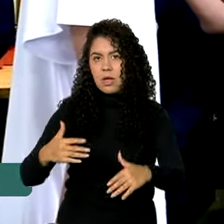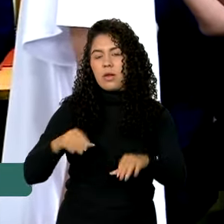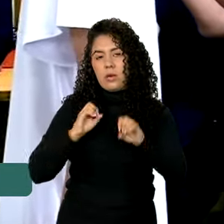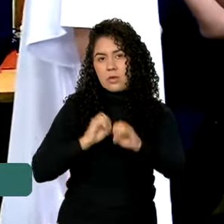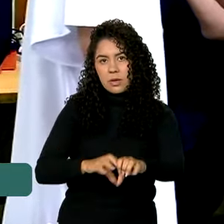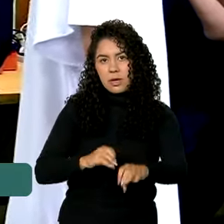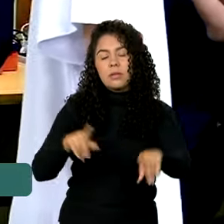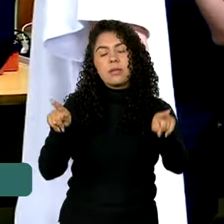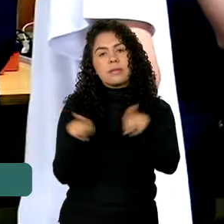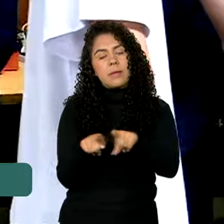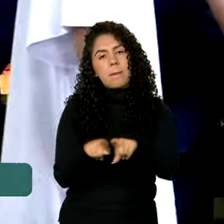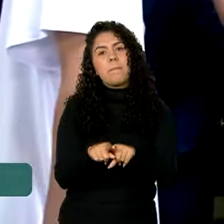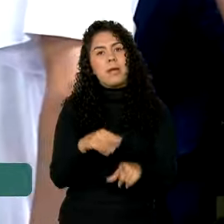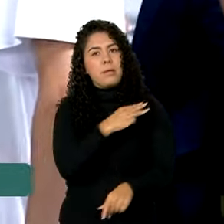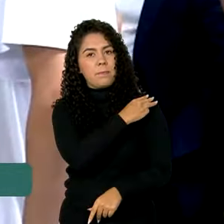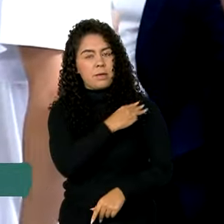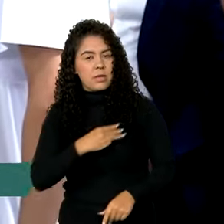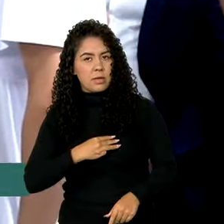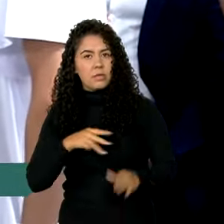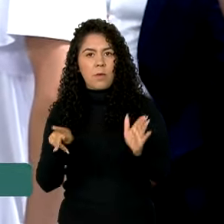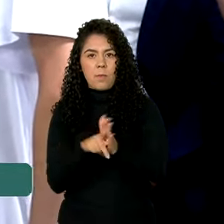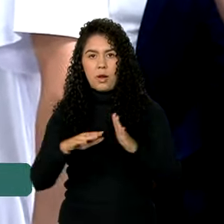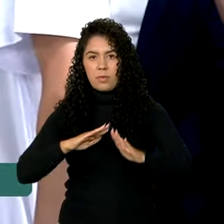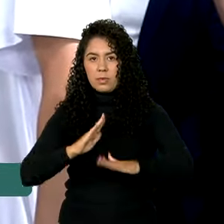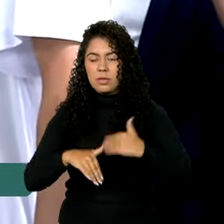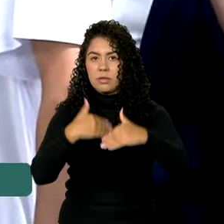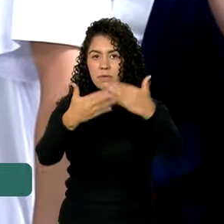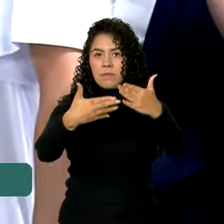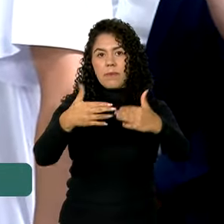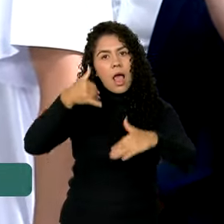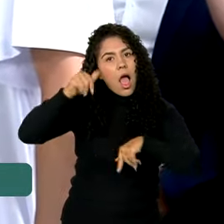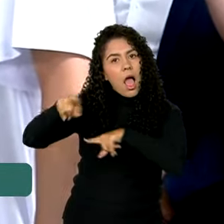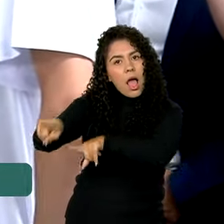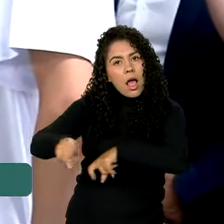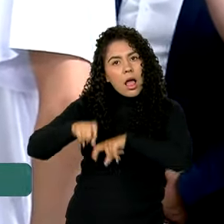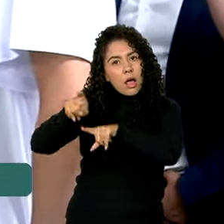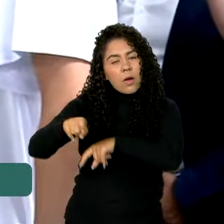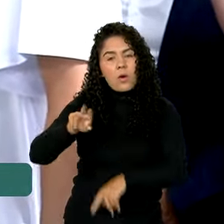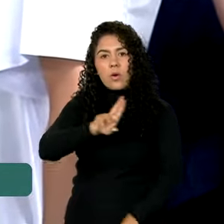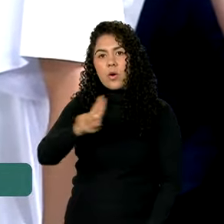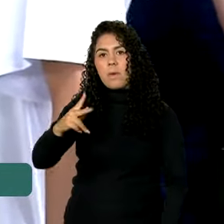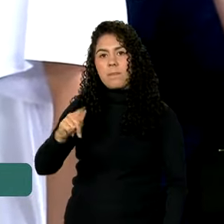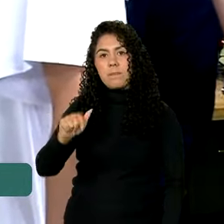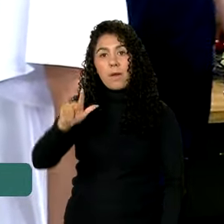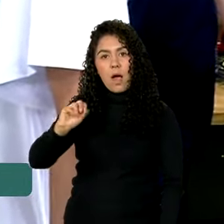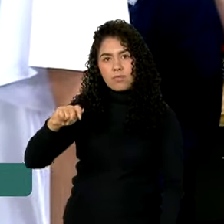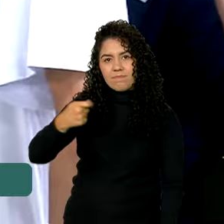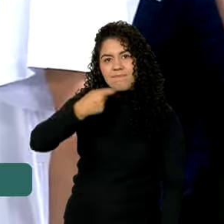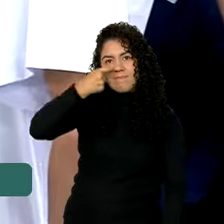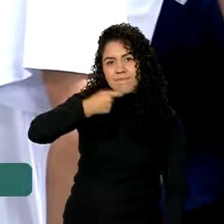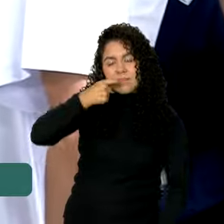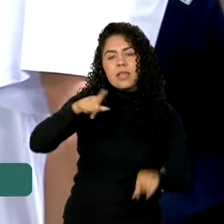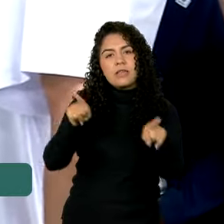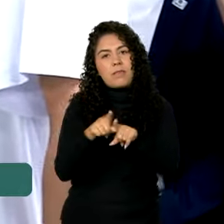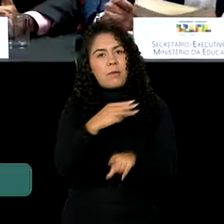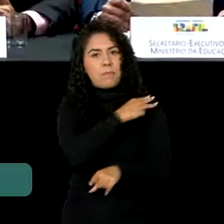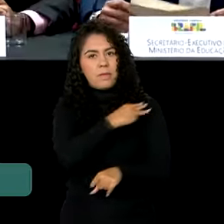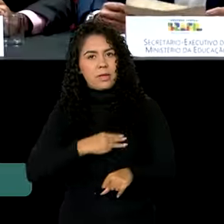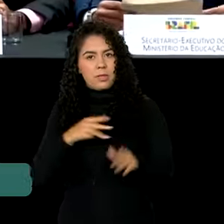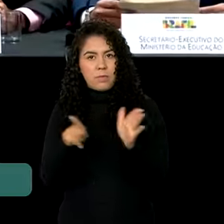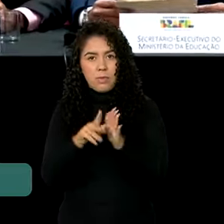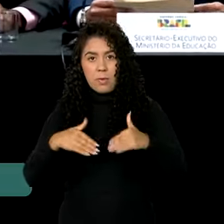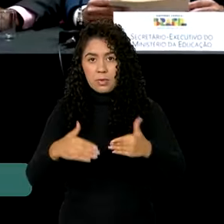ministro do Desenvolvimento Agrário e Agricultura Familiar Paulo Teixeira e o ministro da Fazenda Fernando Haddad.